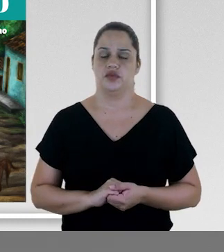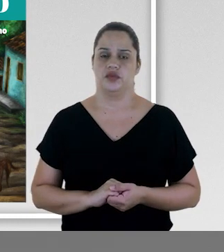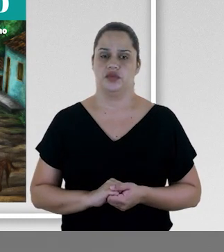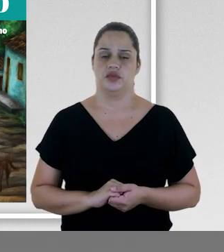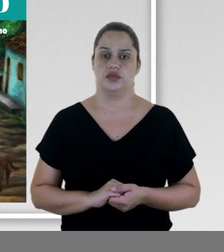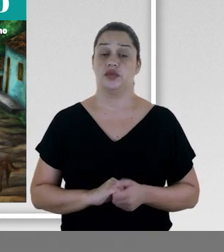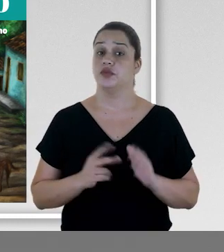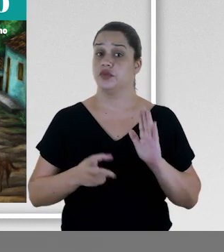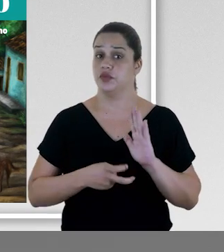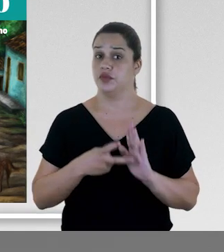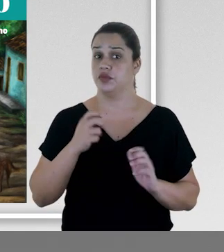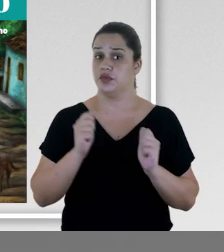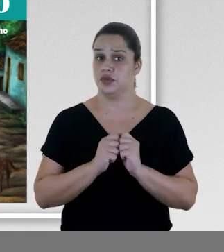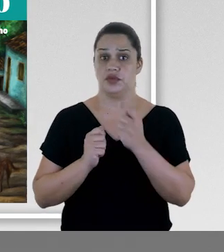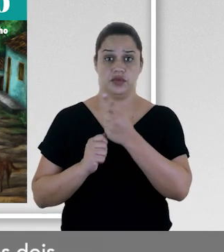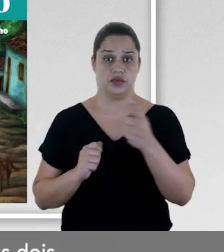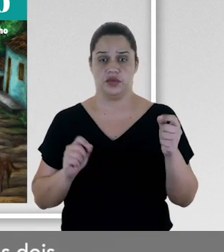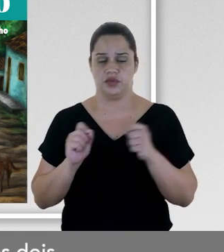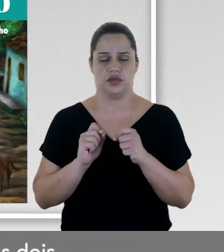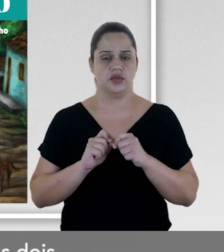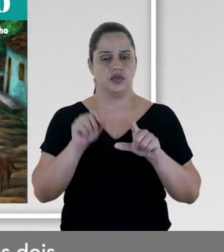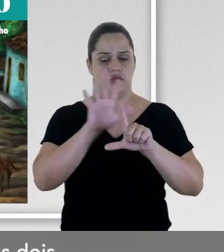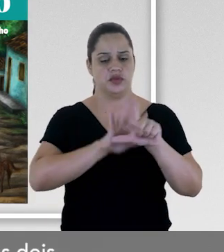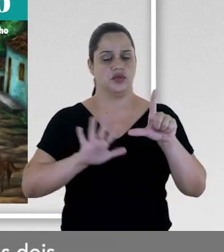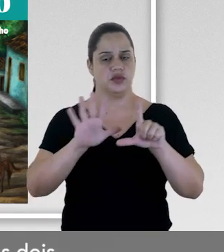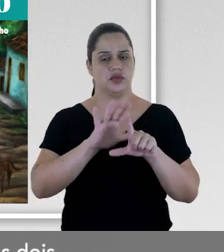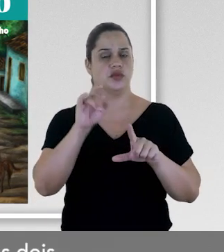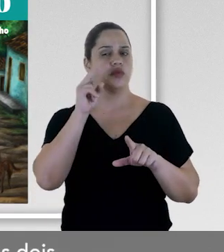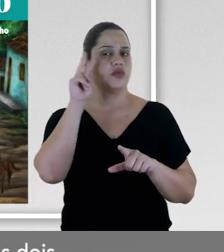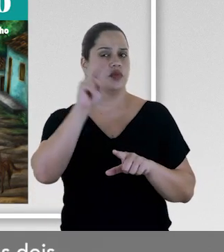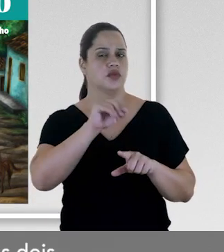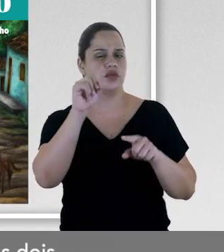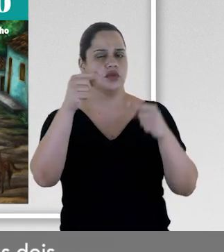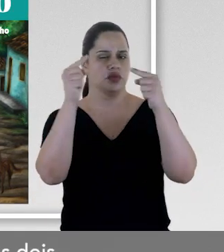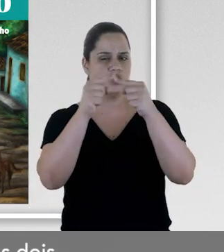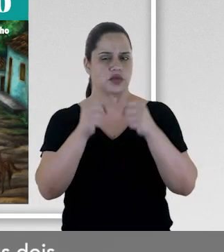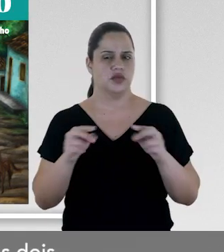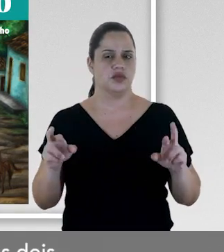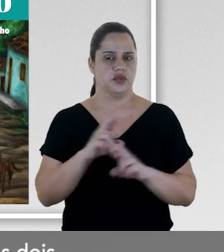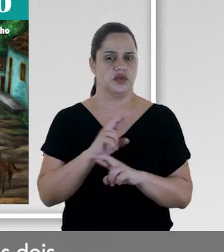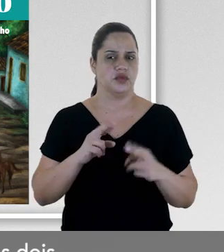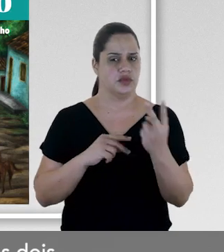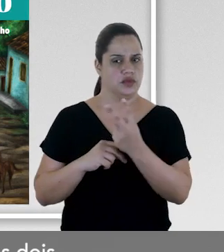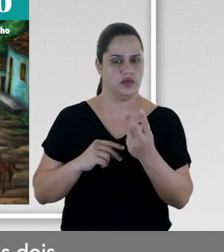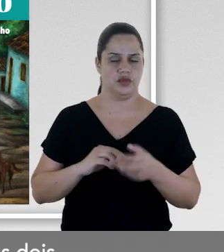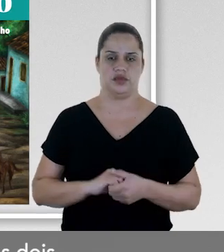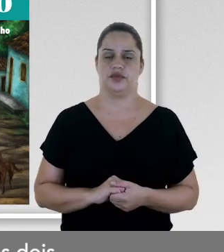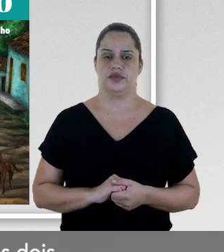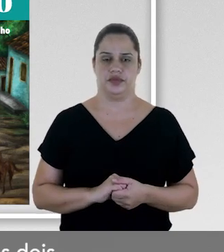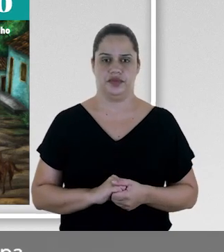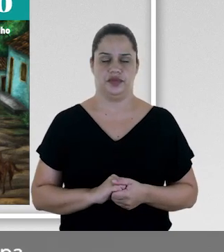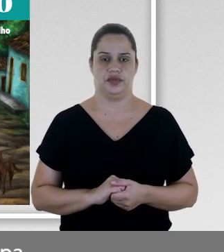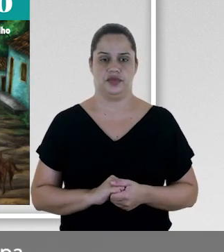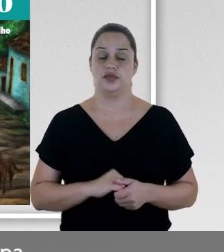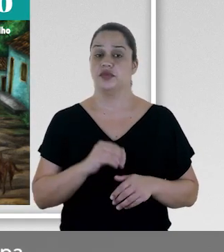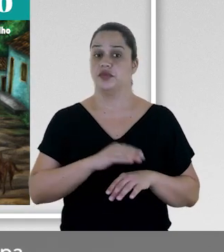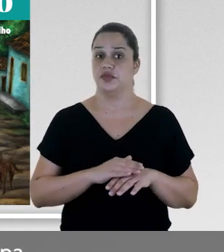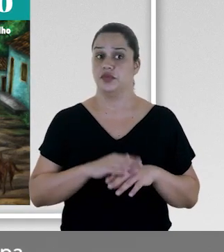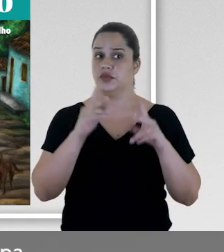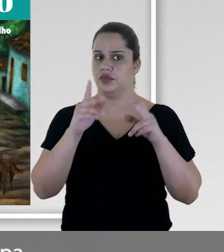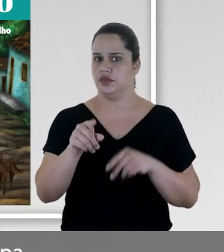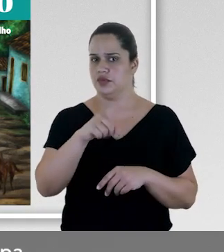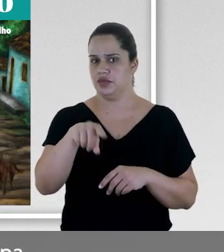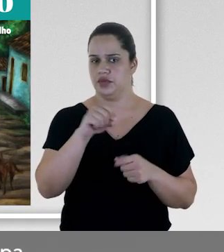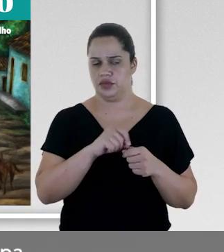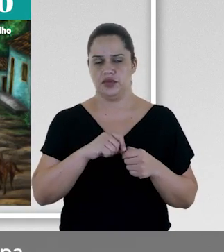Explore com eles a imagem e observe se estabelecem alguma relação entre os dois. Faça o